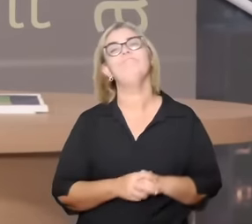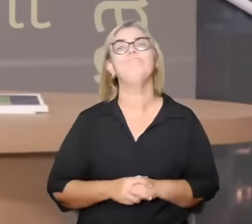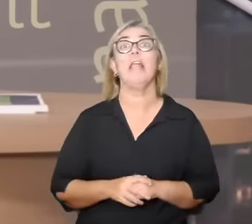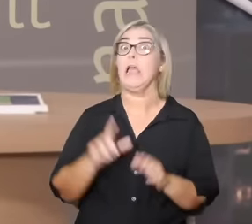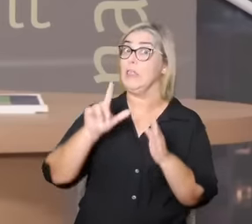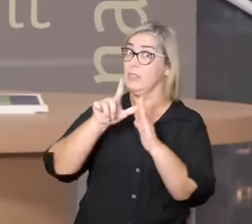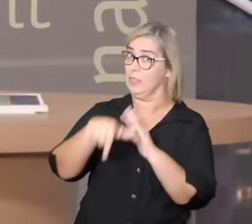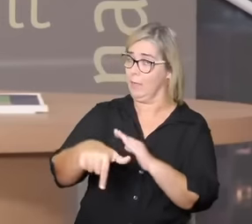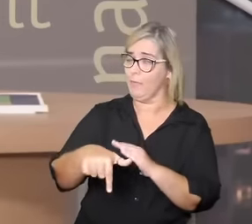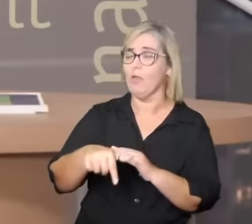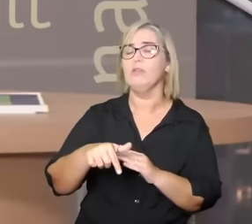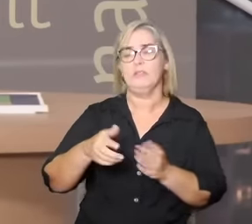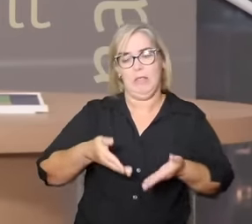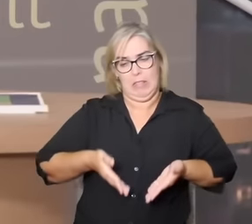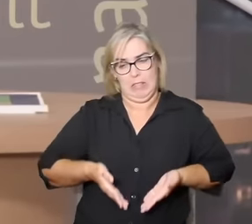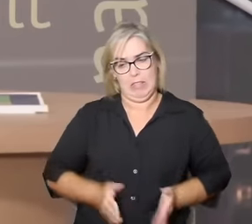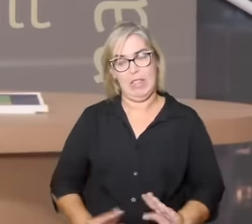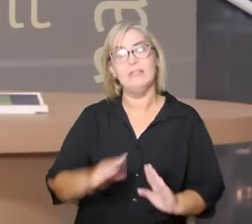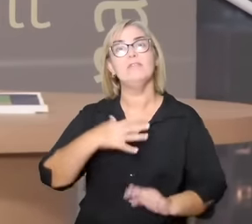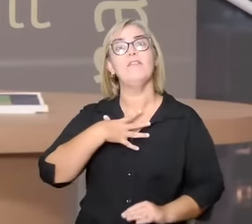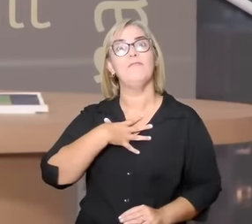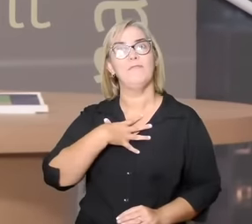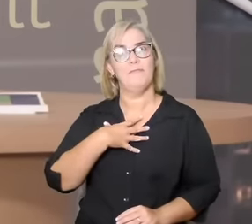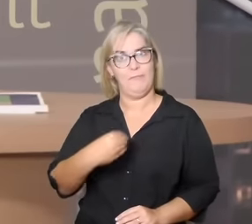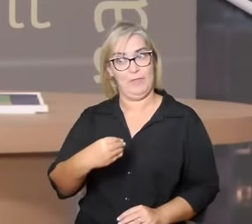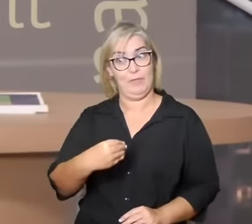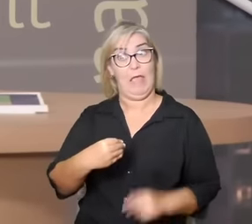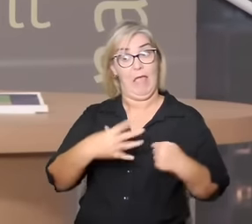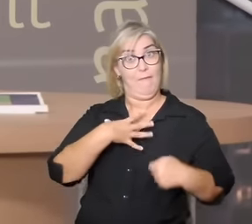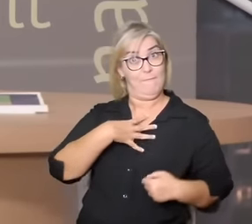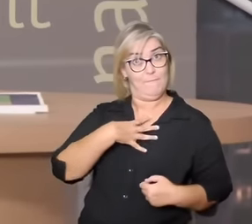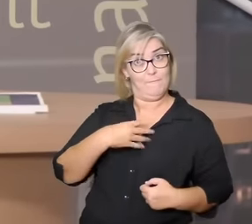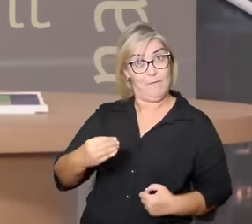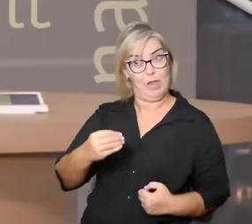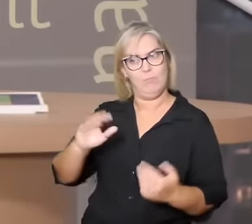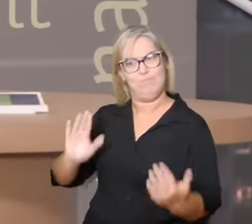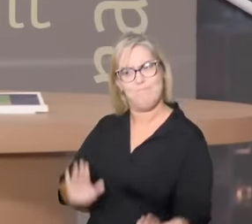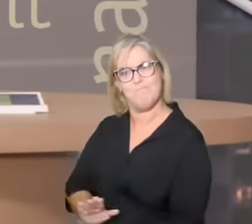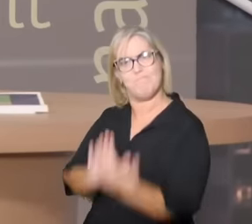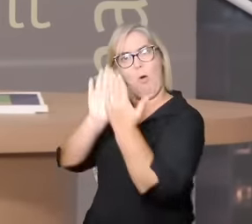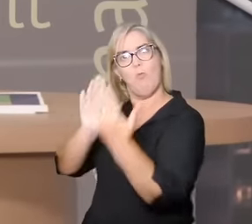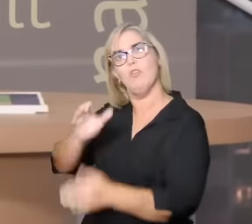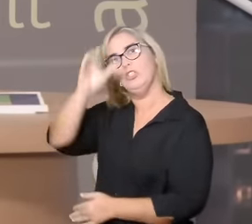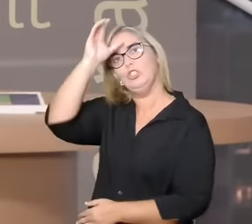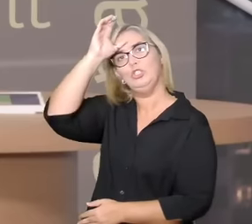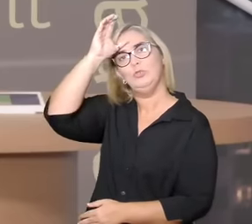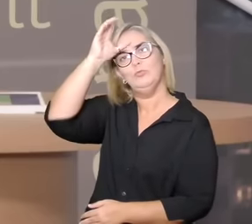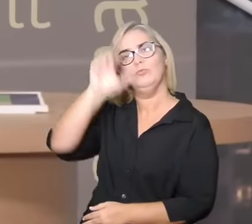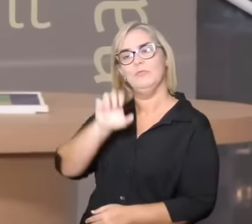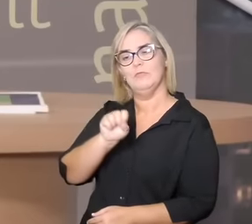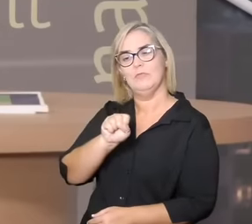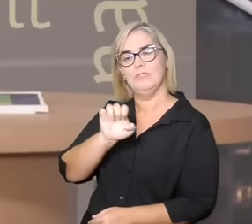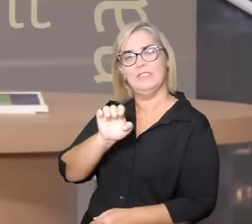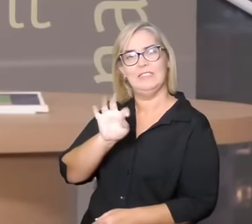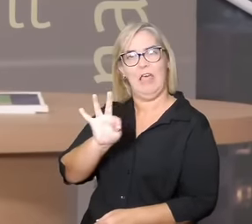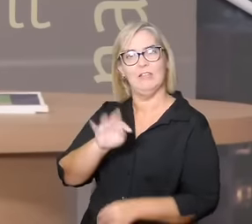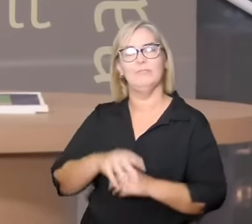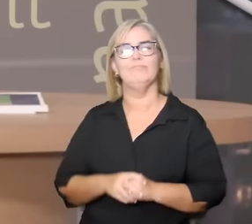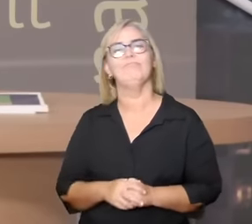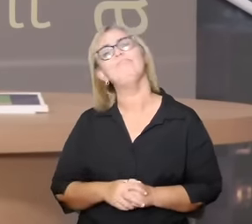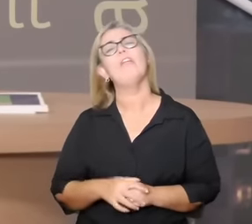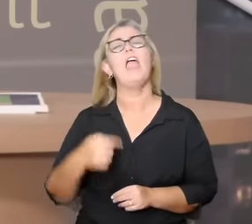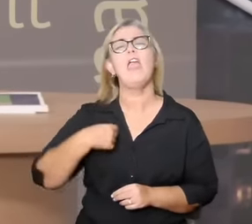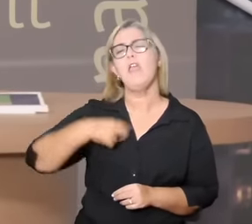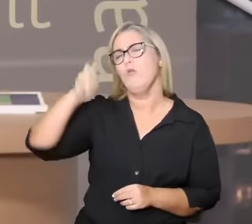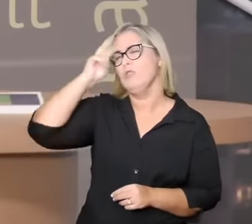estrangeira, e que vai confrontar o seu tio Seth. Eu falei muito resumidamente uma história de